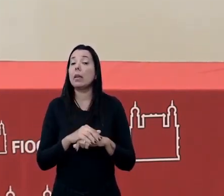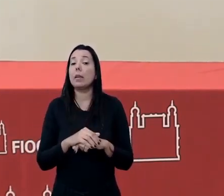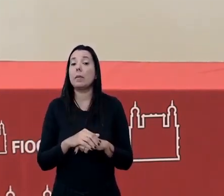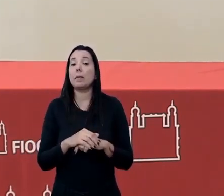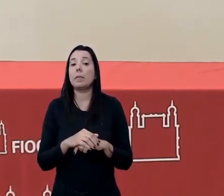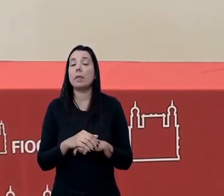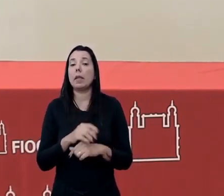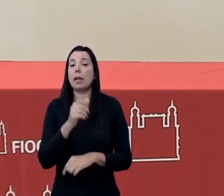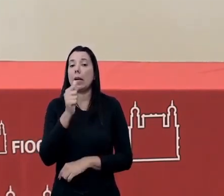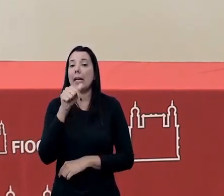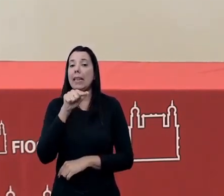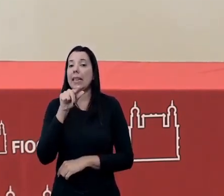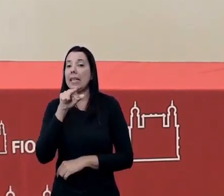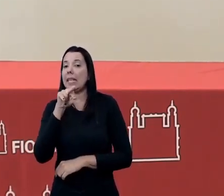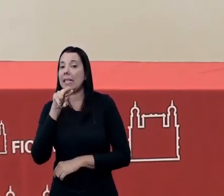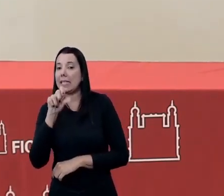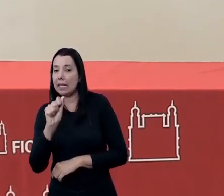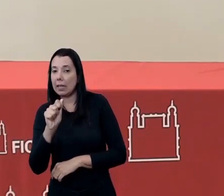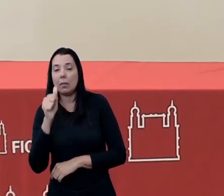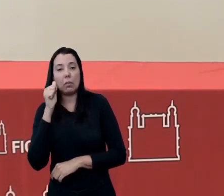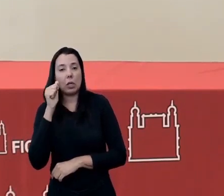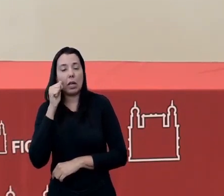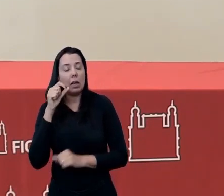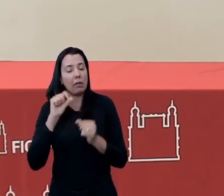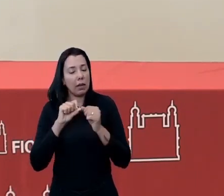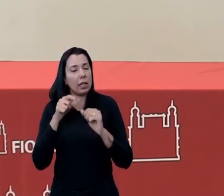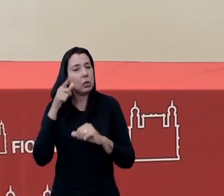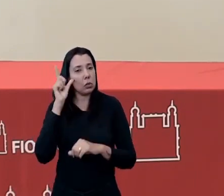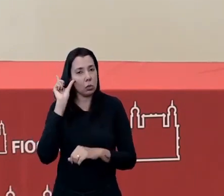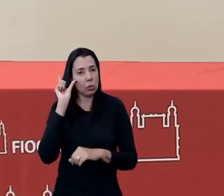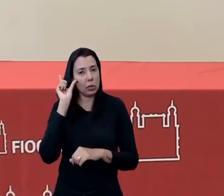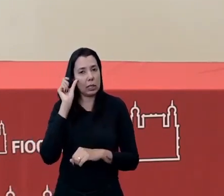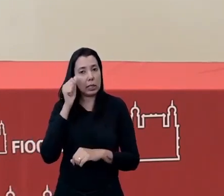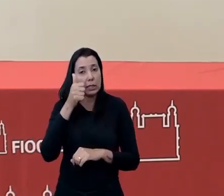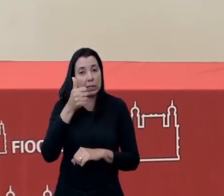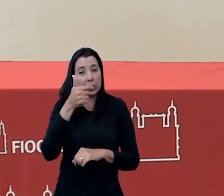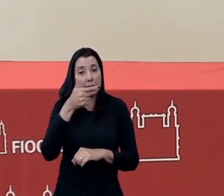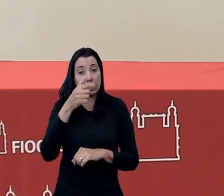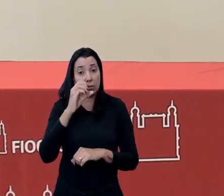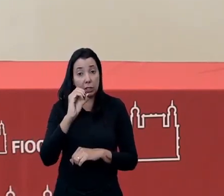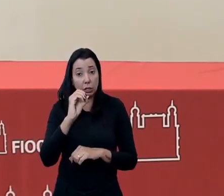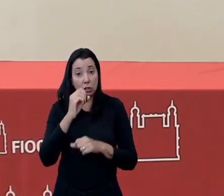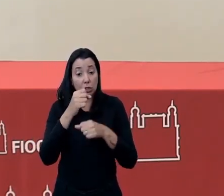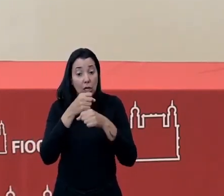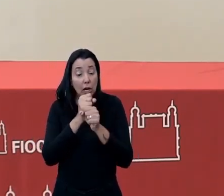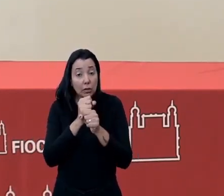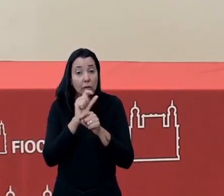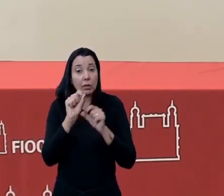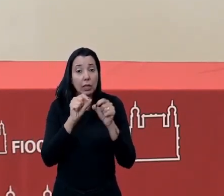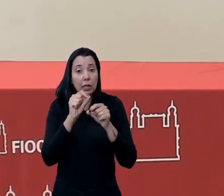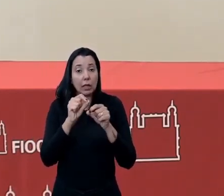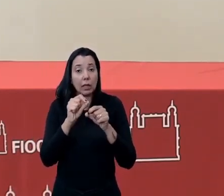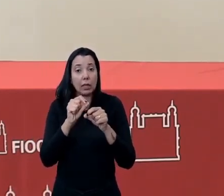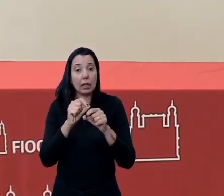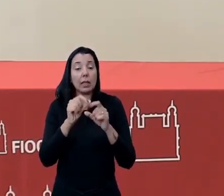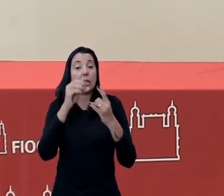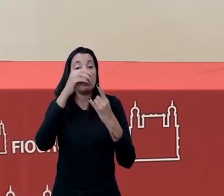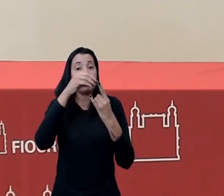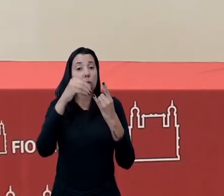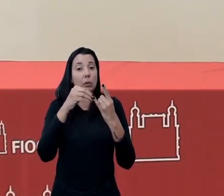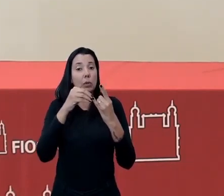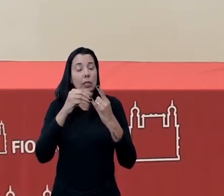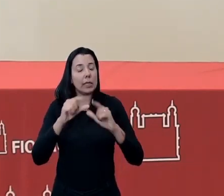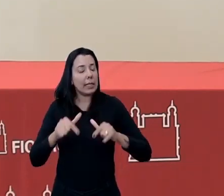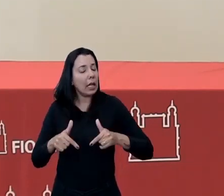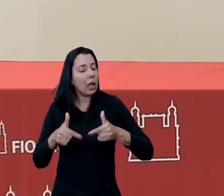a Anisa fez ontem de que os 120 anos da Fiocruz é em defesa da vida. Então, que a